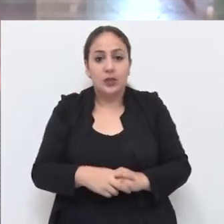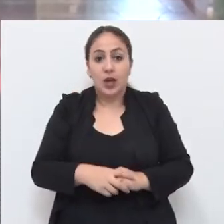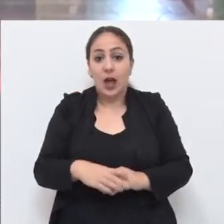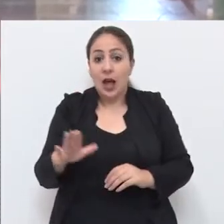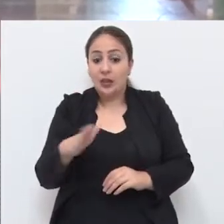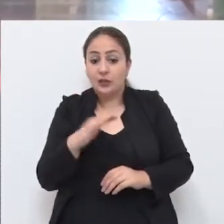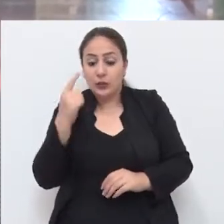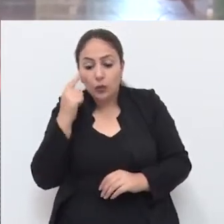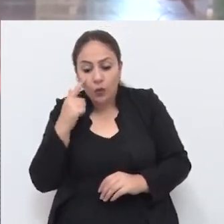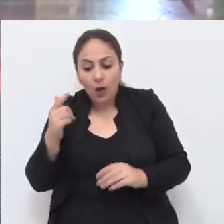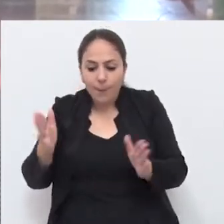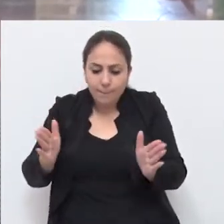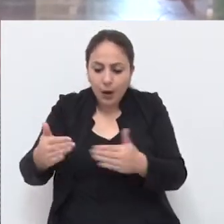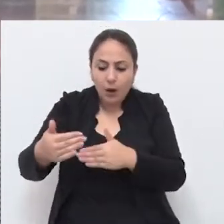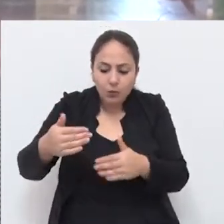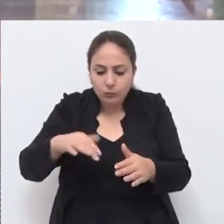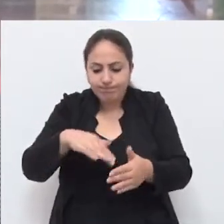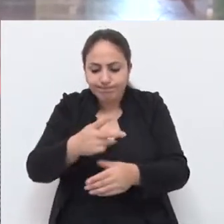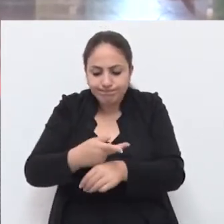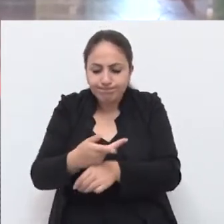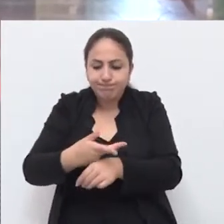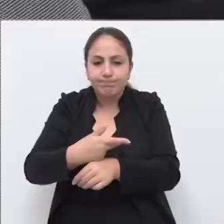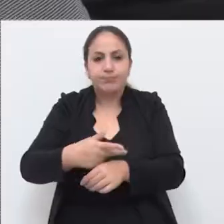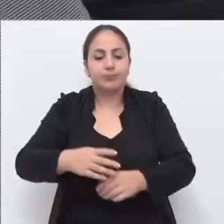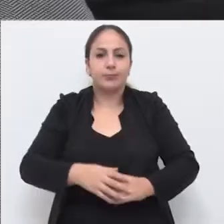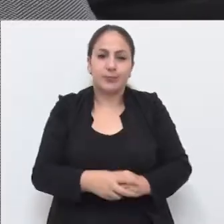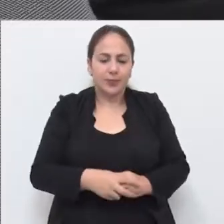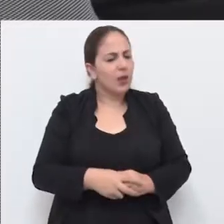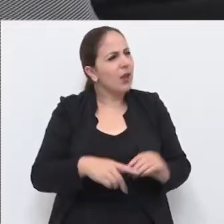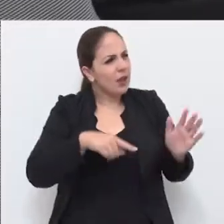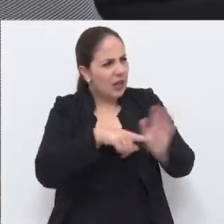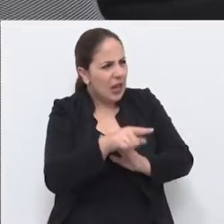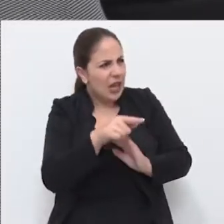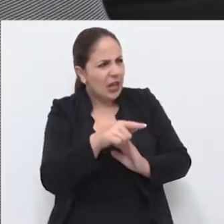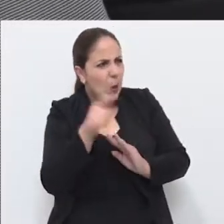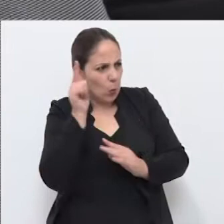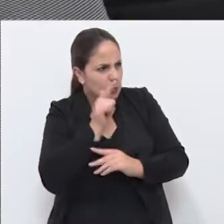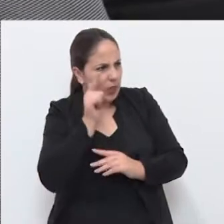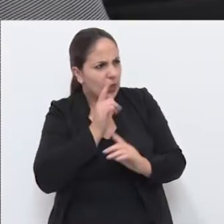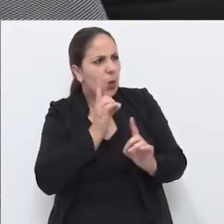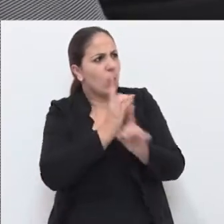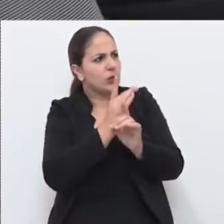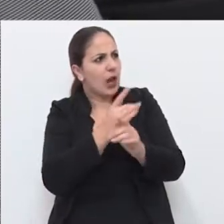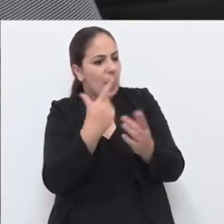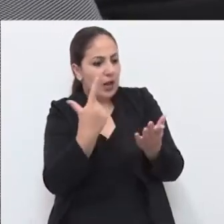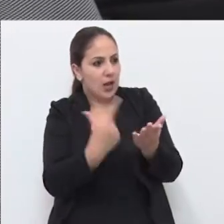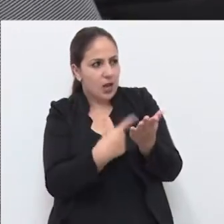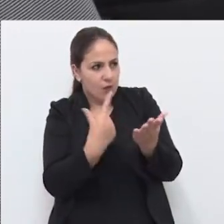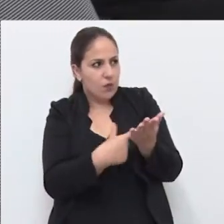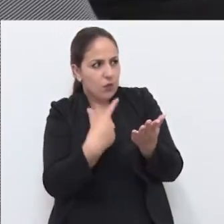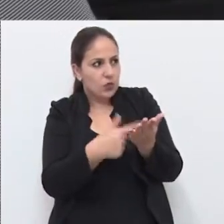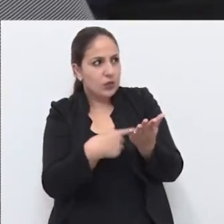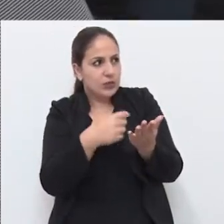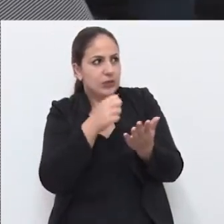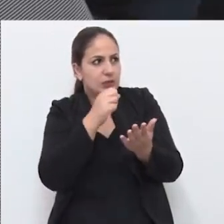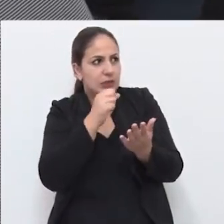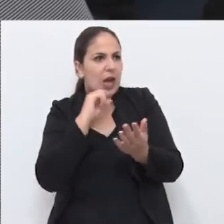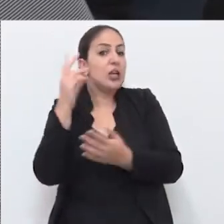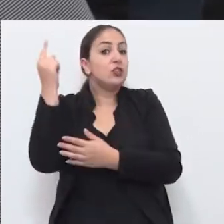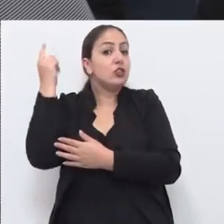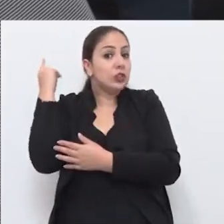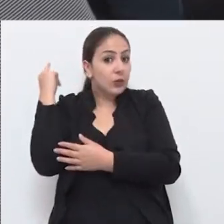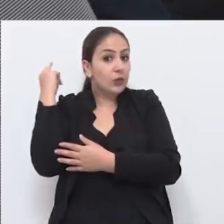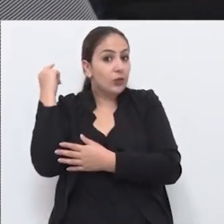num sebo, em algum sebo ou em algum baú. E na Feira do Livro é possível encontrar esse tipo de obra assim, garimpando? Em